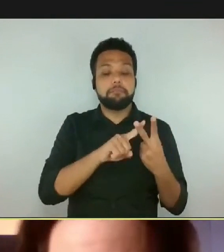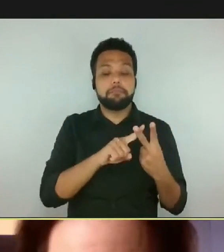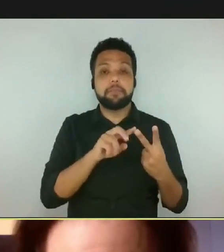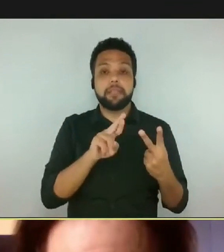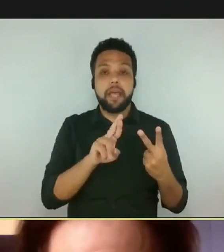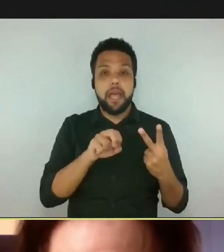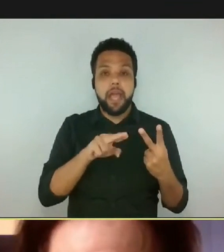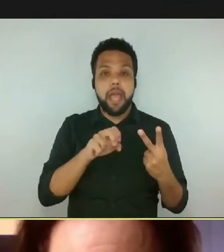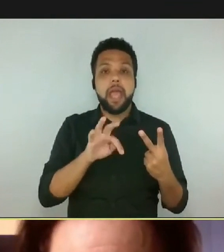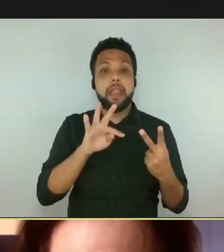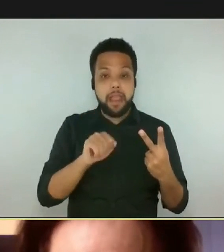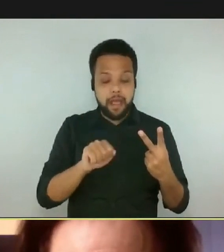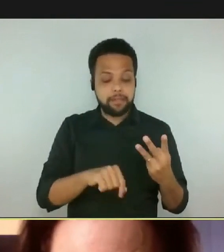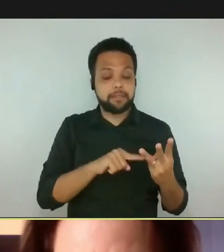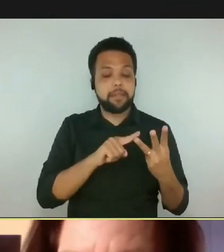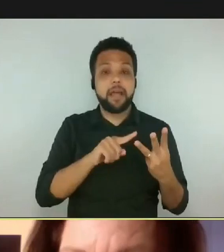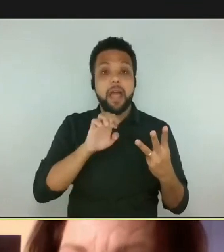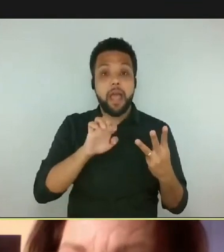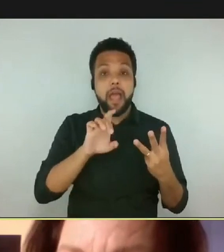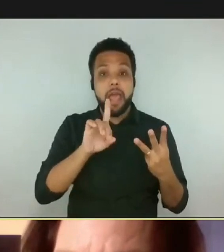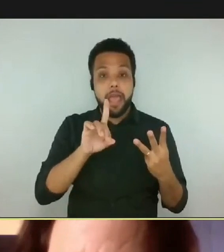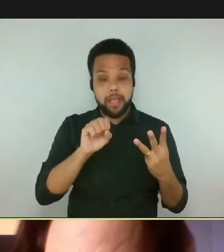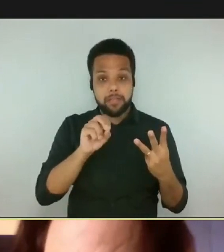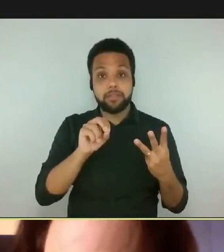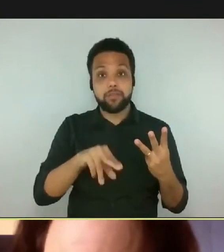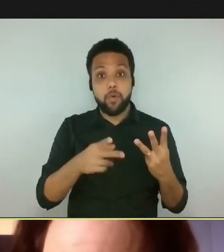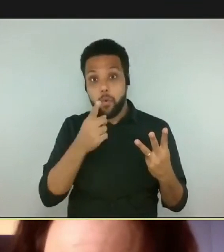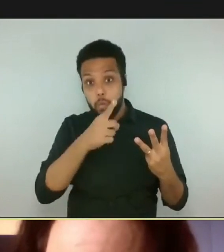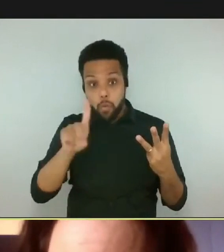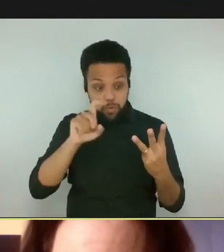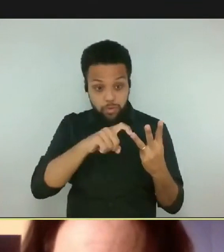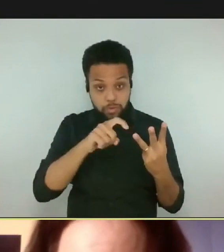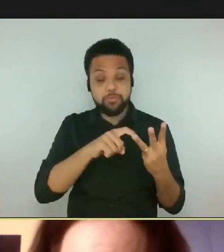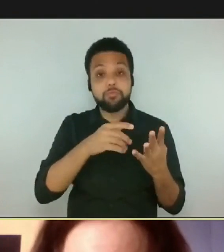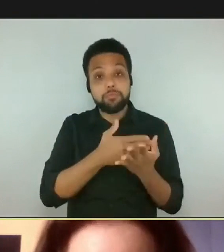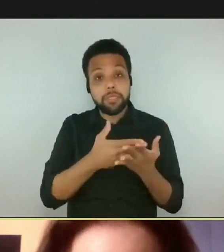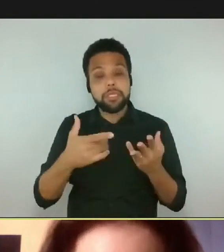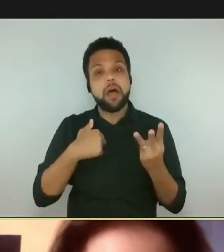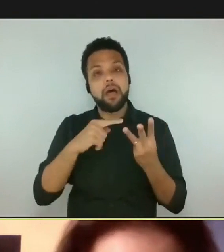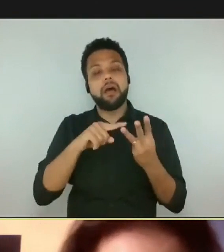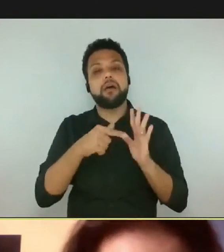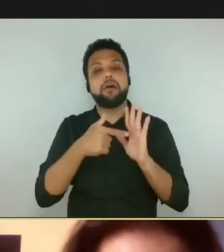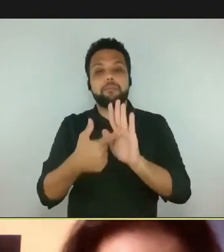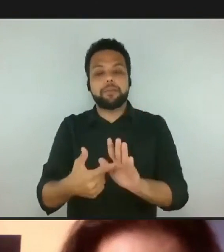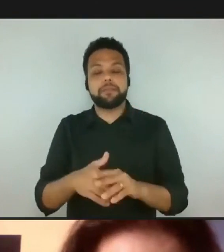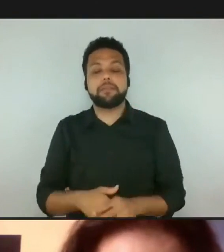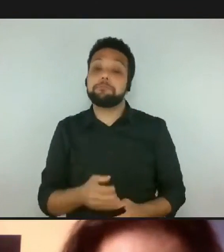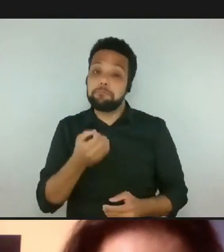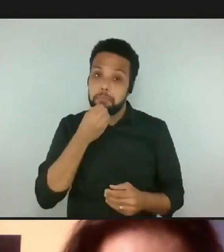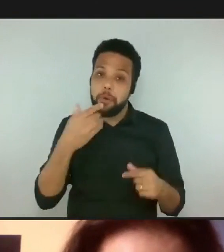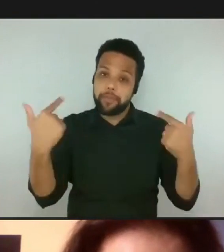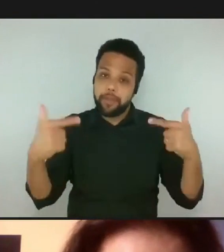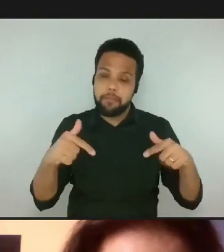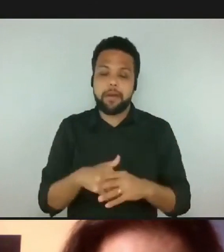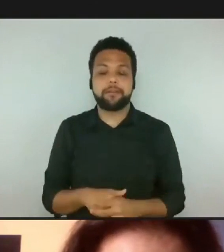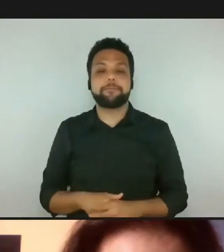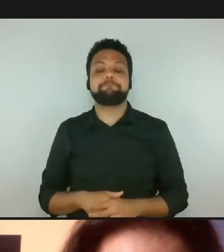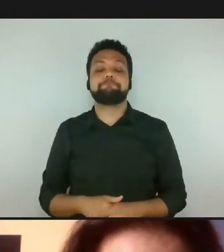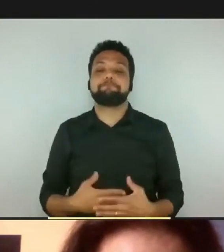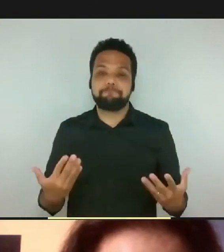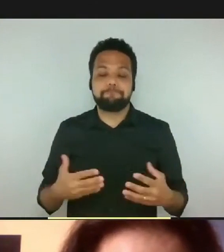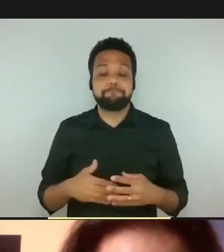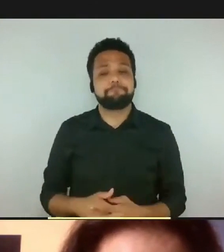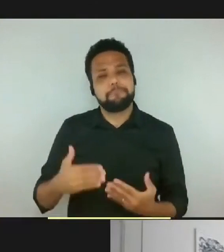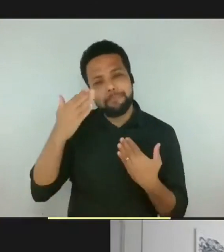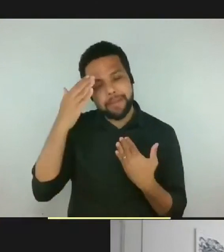apresento o professor, tá bom? Bons trabalhos. Obrigada, Carmen. Boa tarde